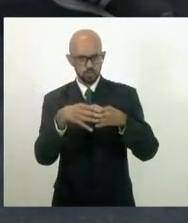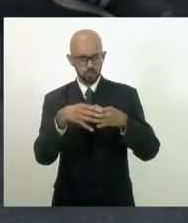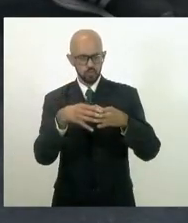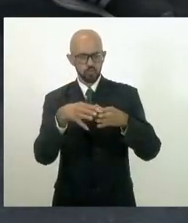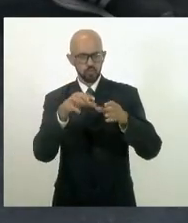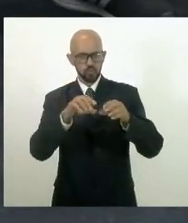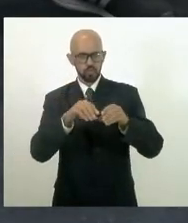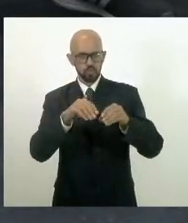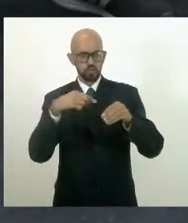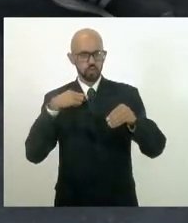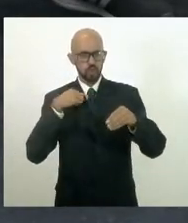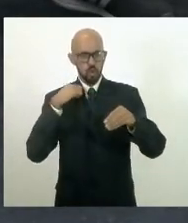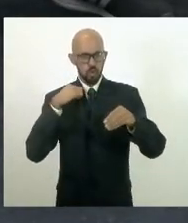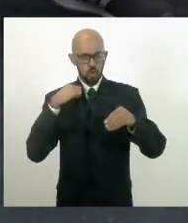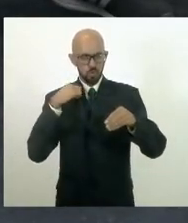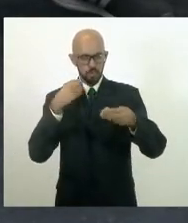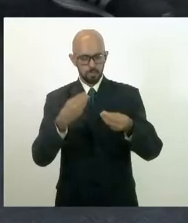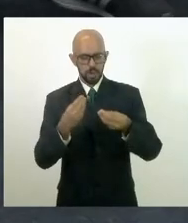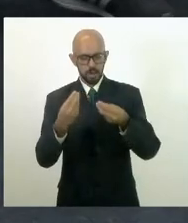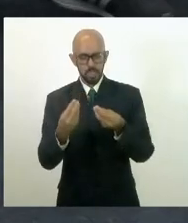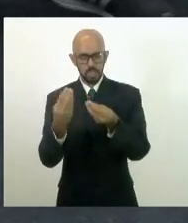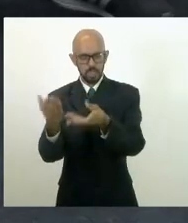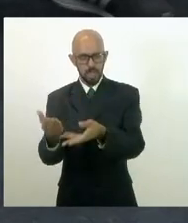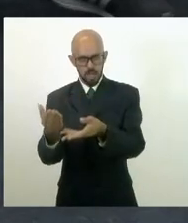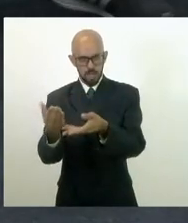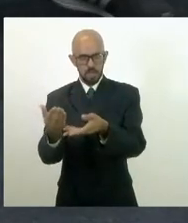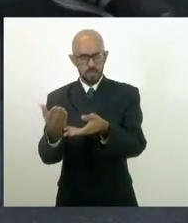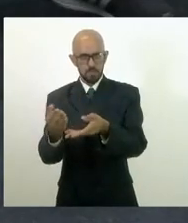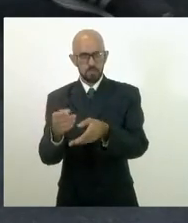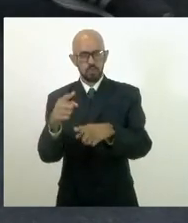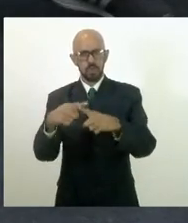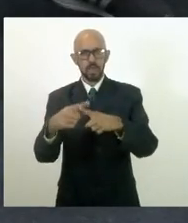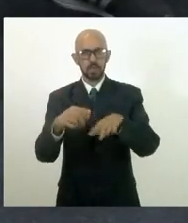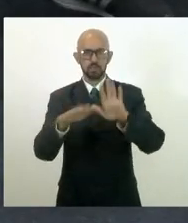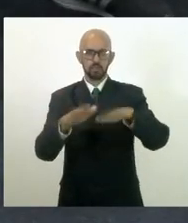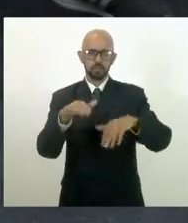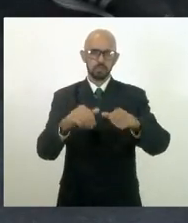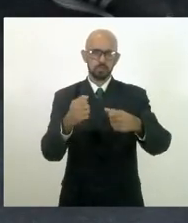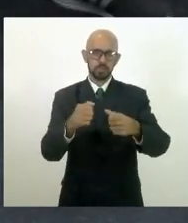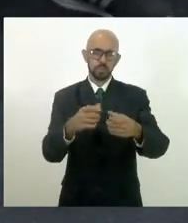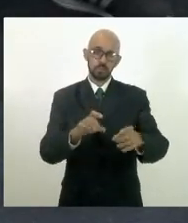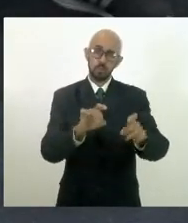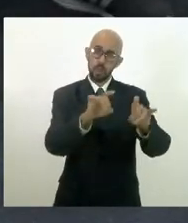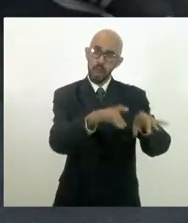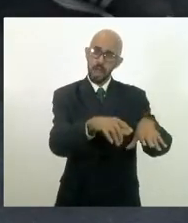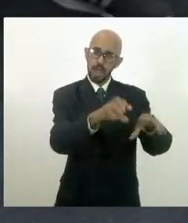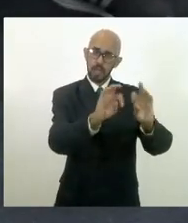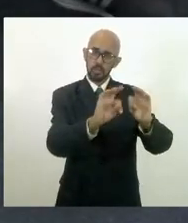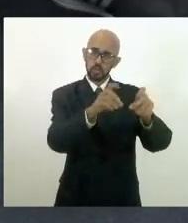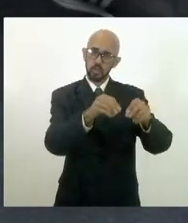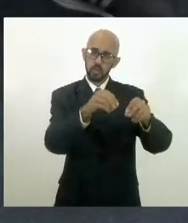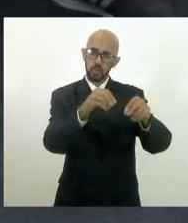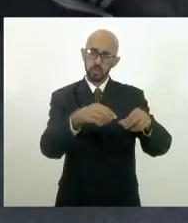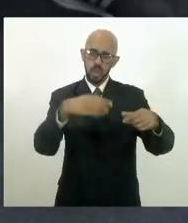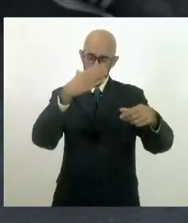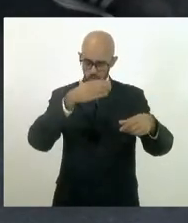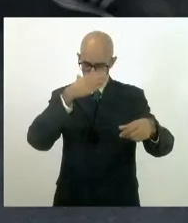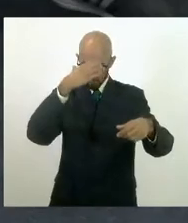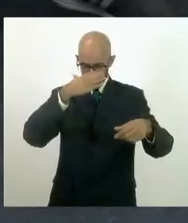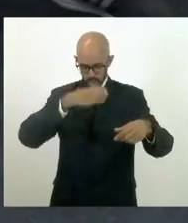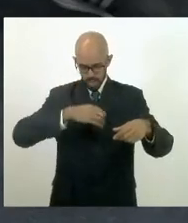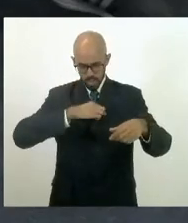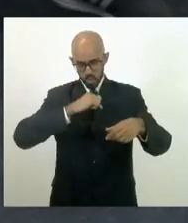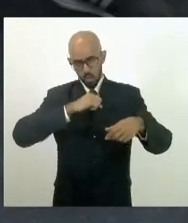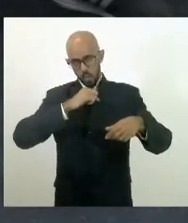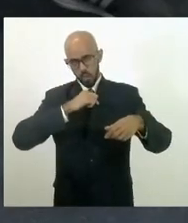fornecida a essas mulheres que muitas das vezes precisam deixar a própria vestimenta para seguir